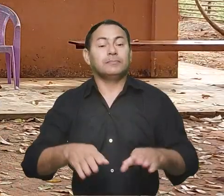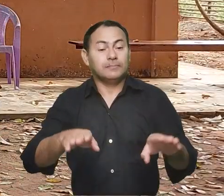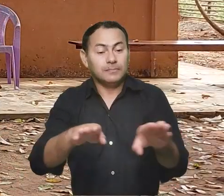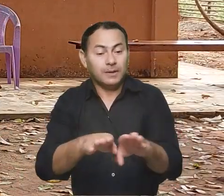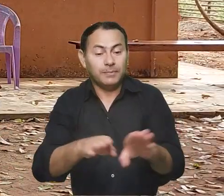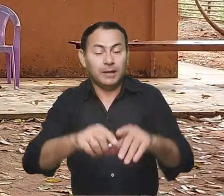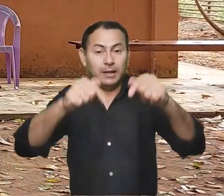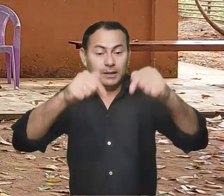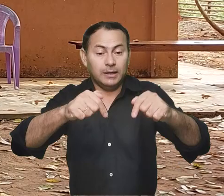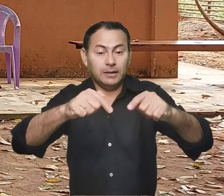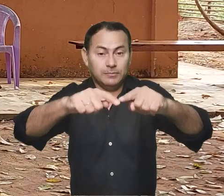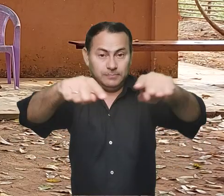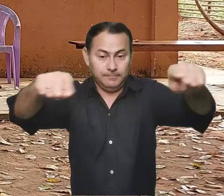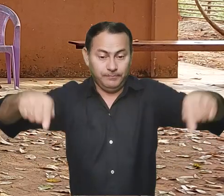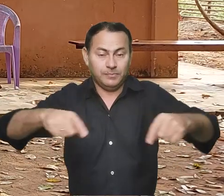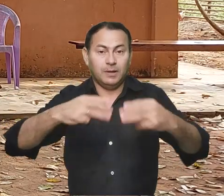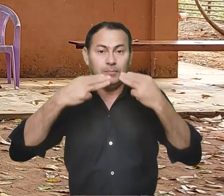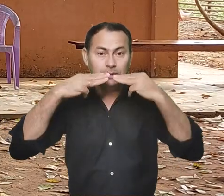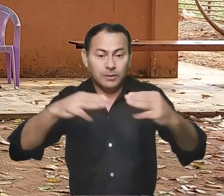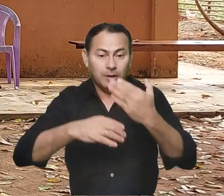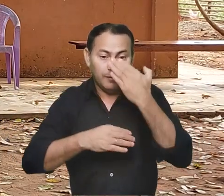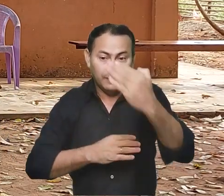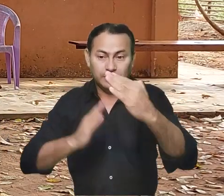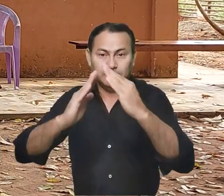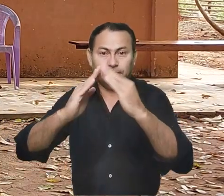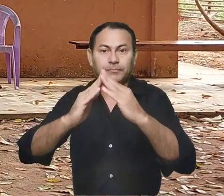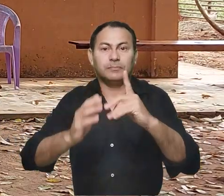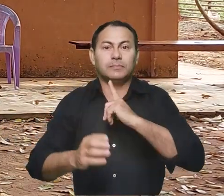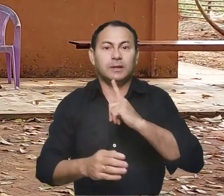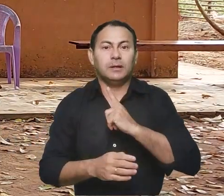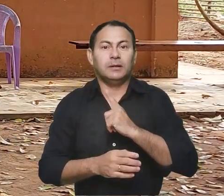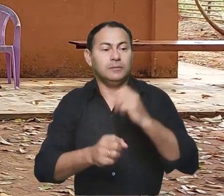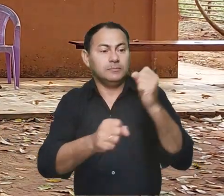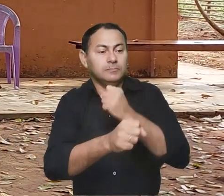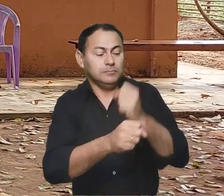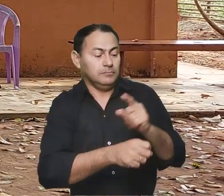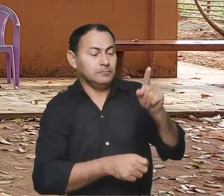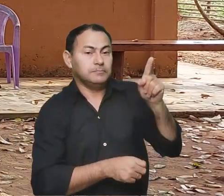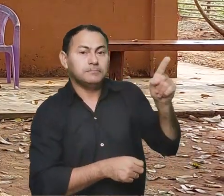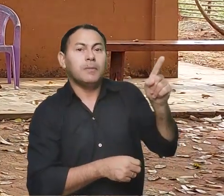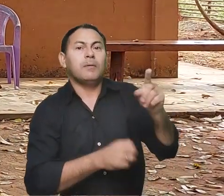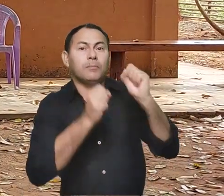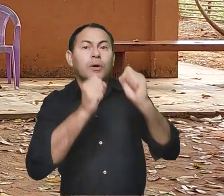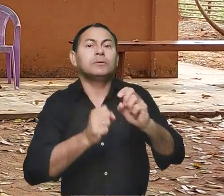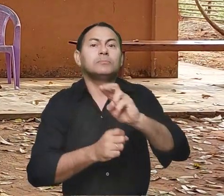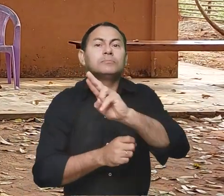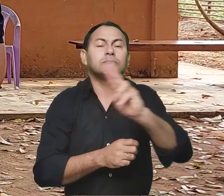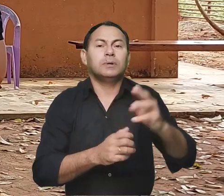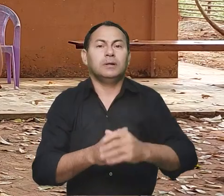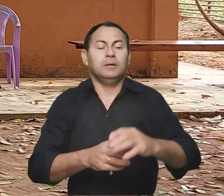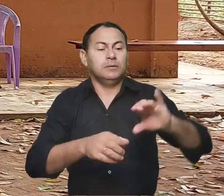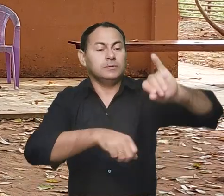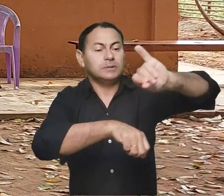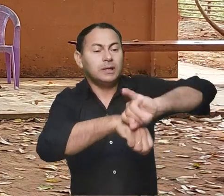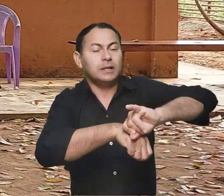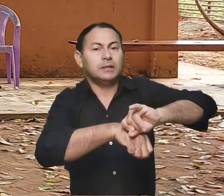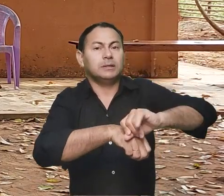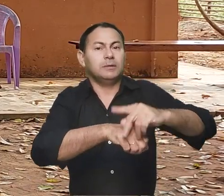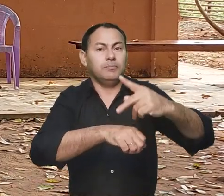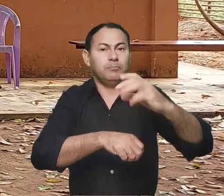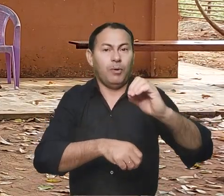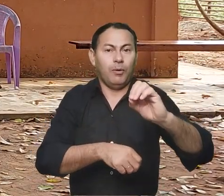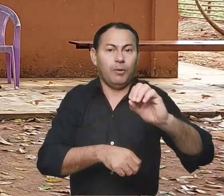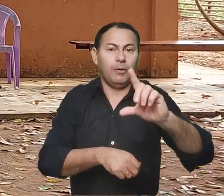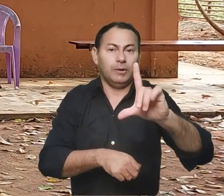E também aqui no terreno da missão, de frente para as casas, nós temos essa construção, que pode ser chamada de um centro